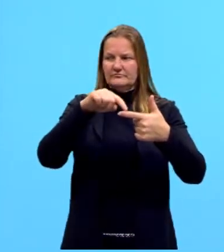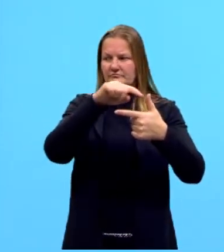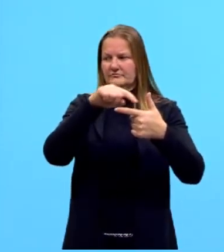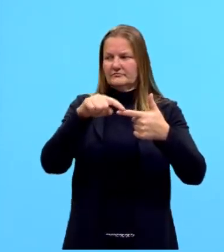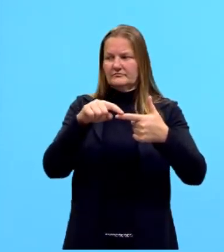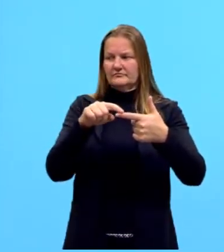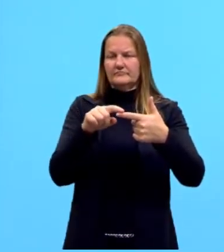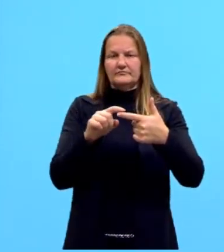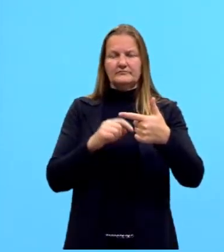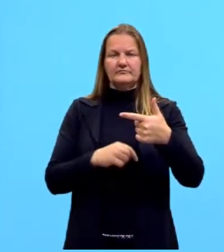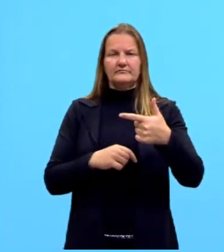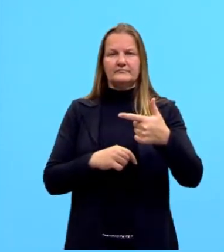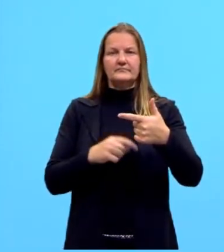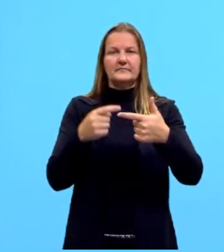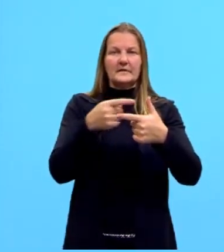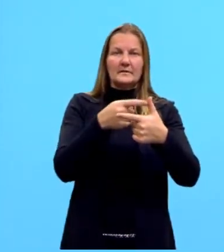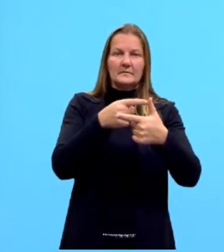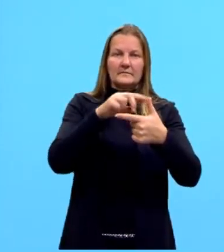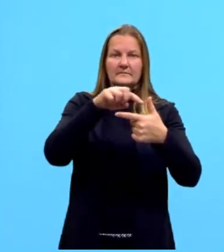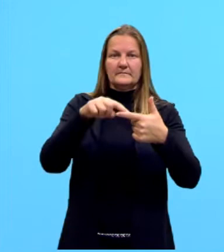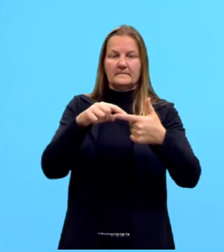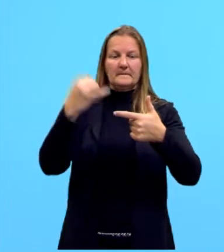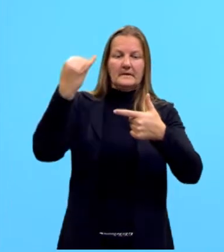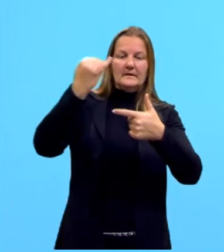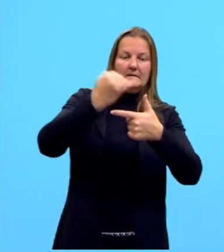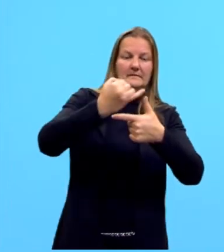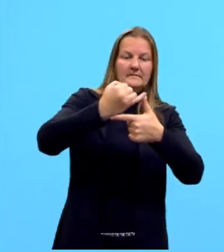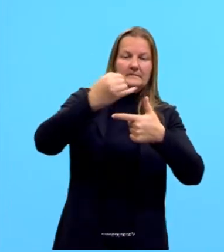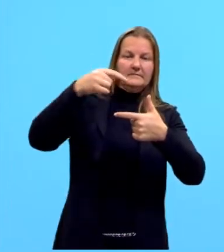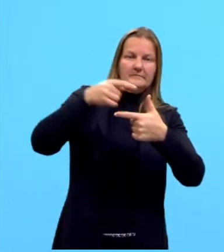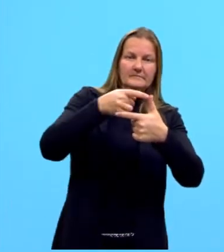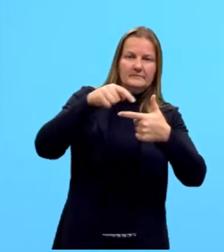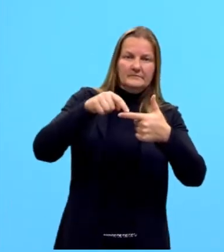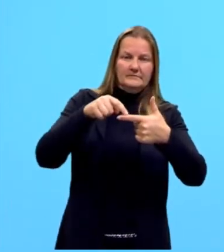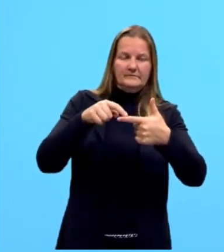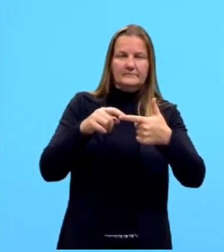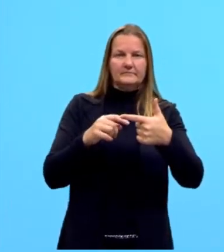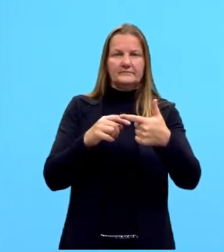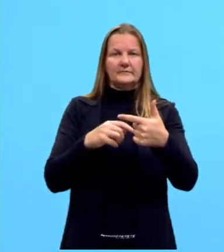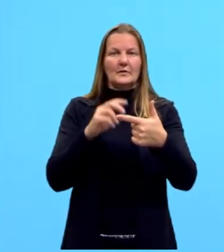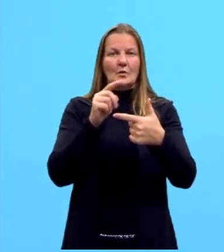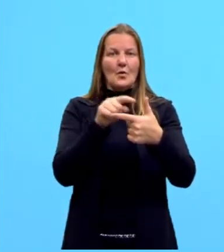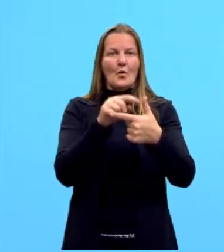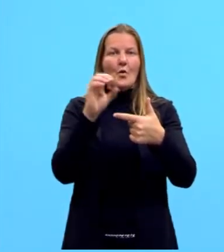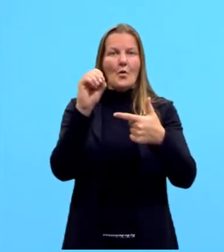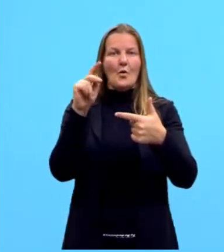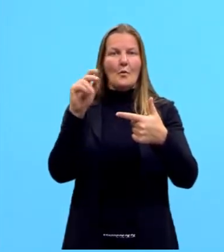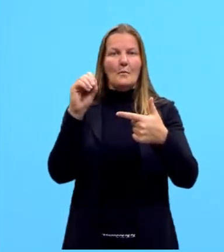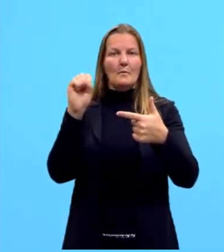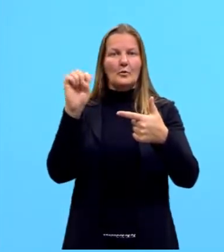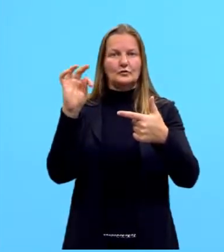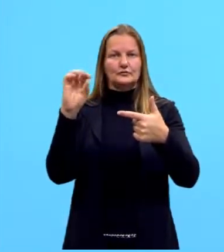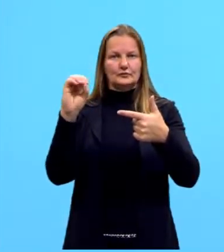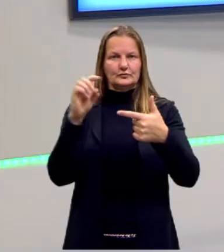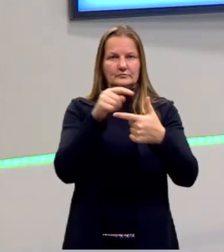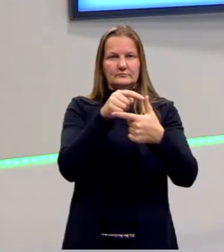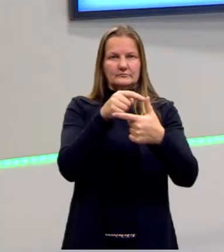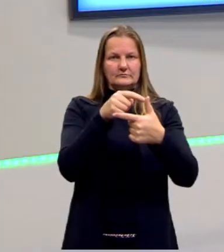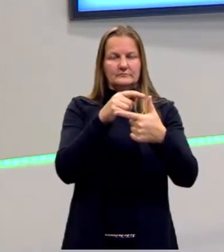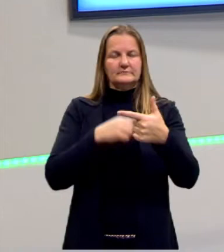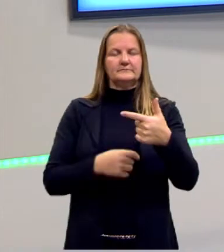é o cateto que estaria ao lado do ângulo, tá? Então, cateto adjacente e cateto oposto.